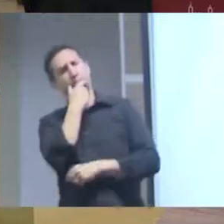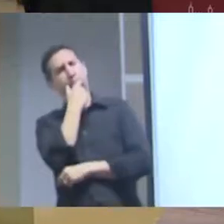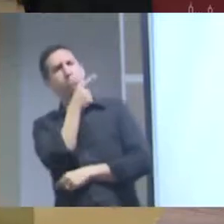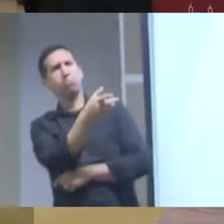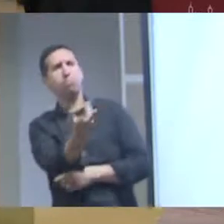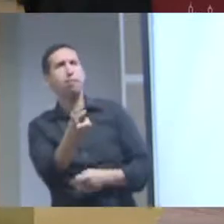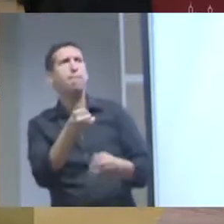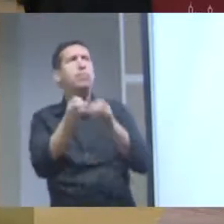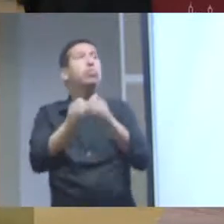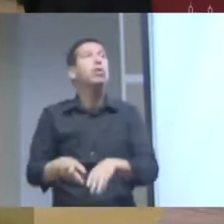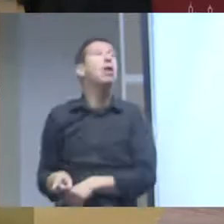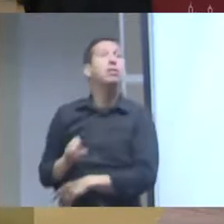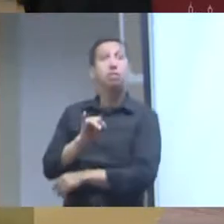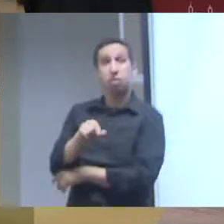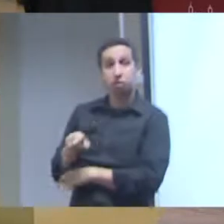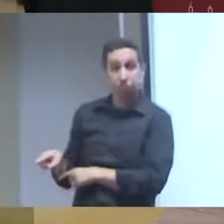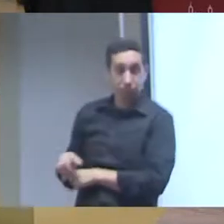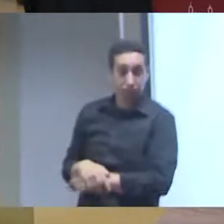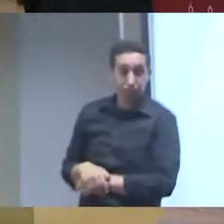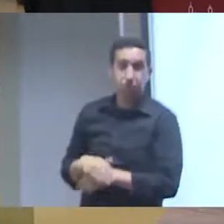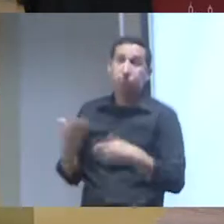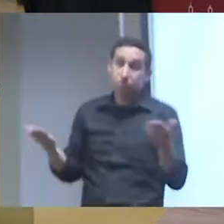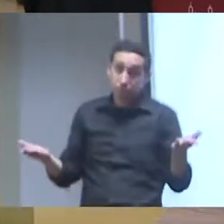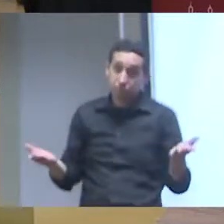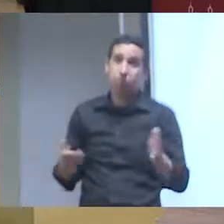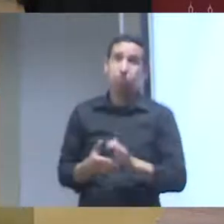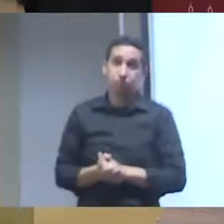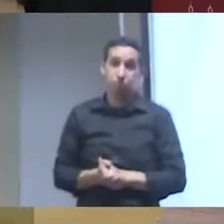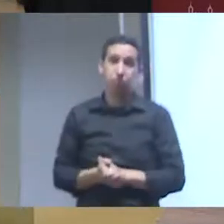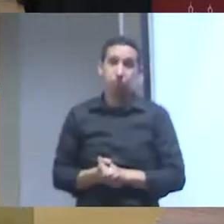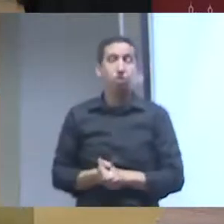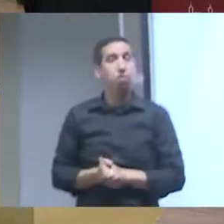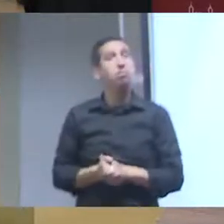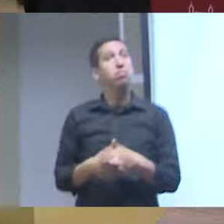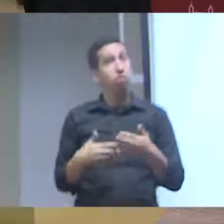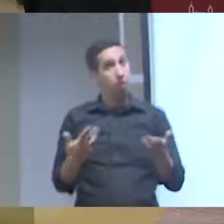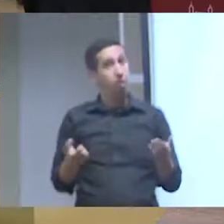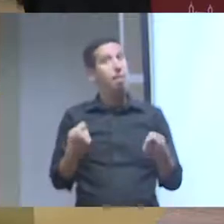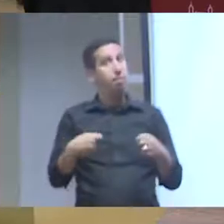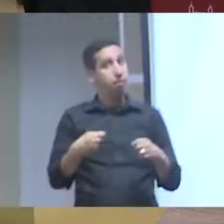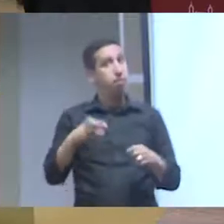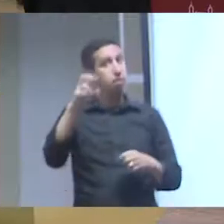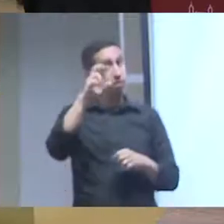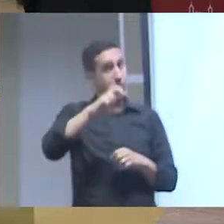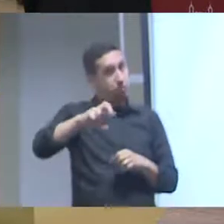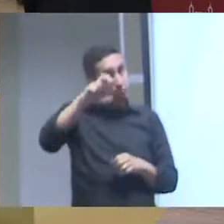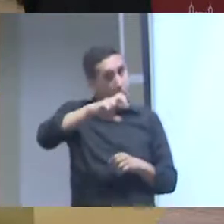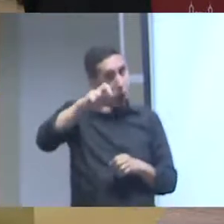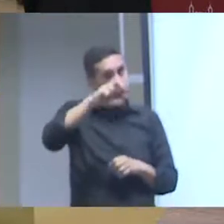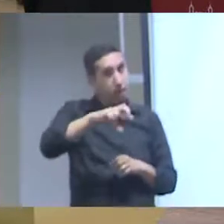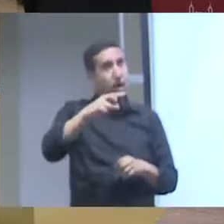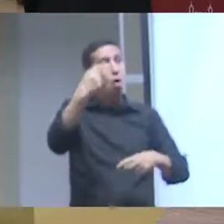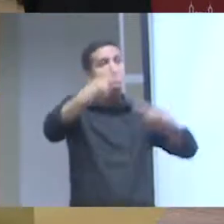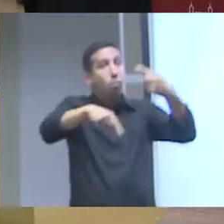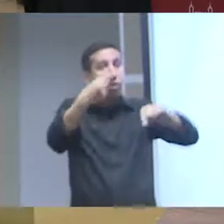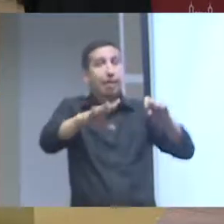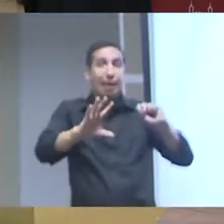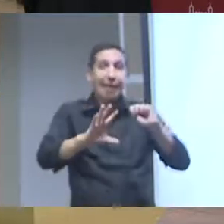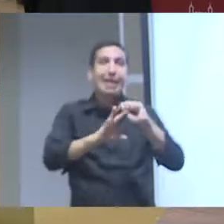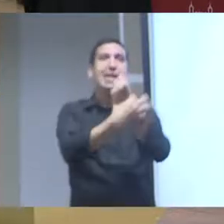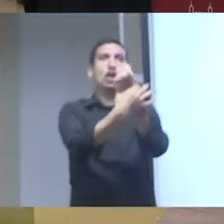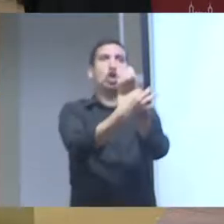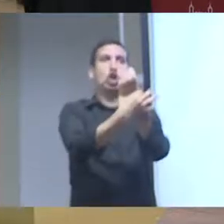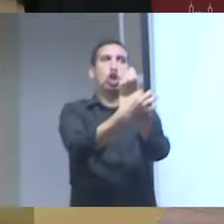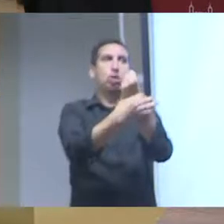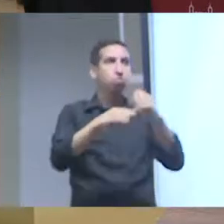como também para a empresa privada e isso precisa vir acompanhado de uma política que garanta maior equidade para que possa ser